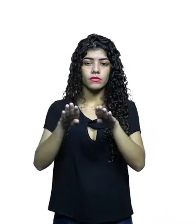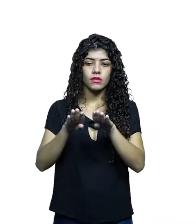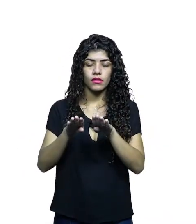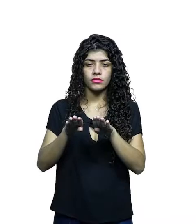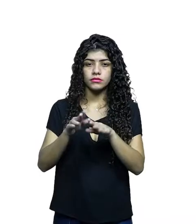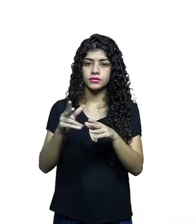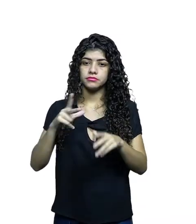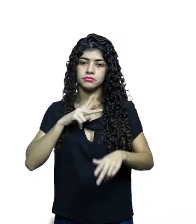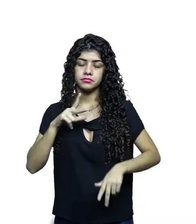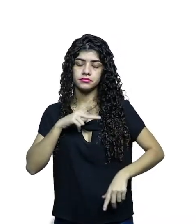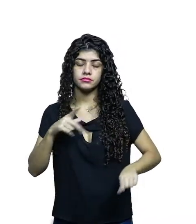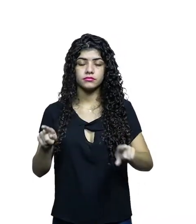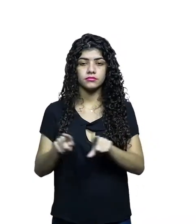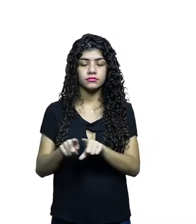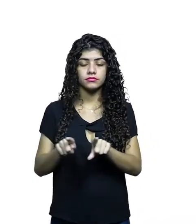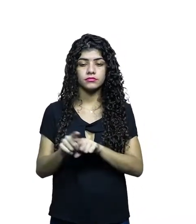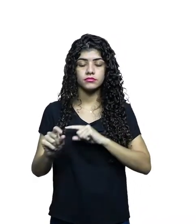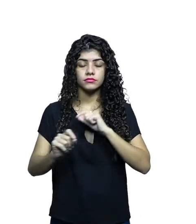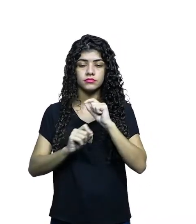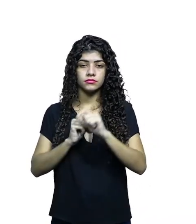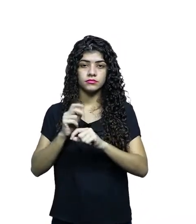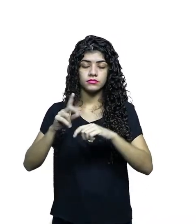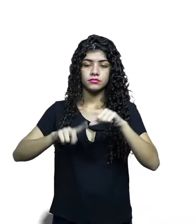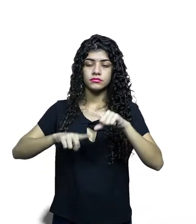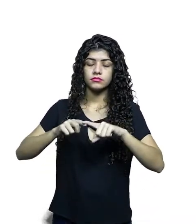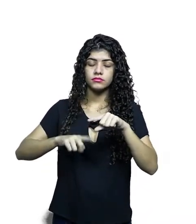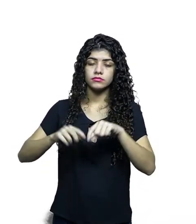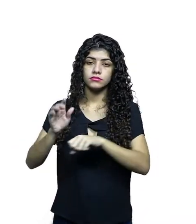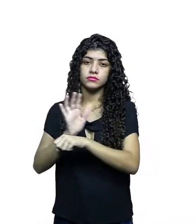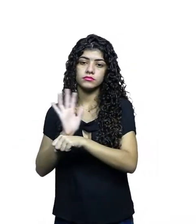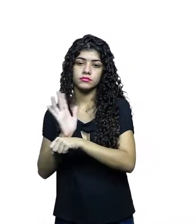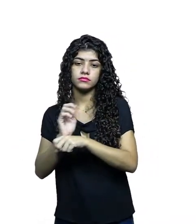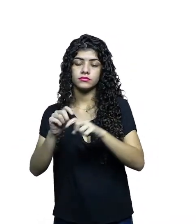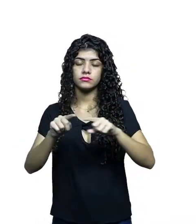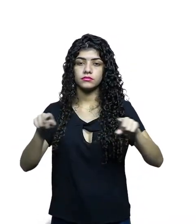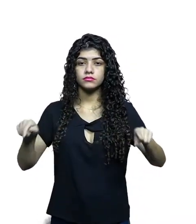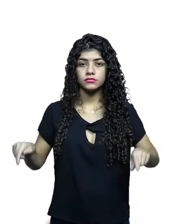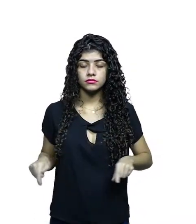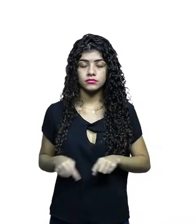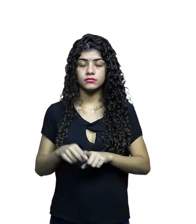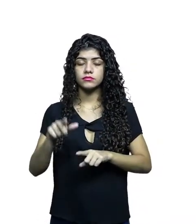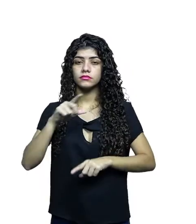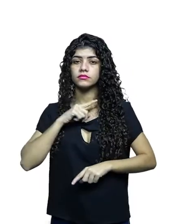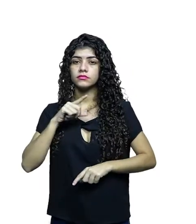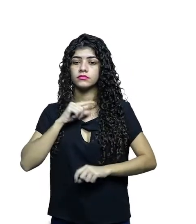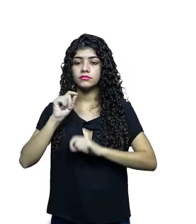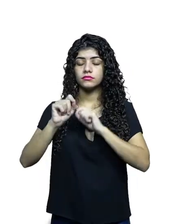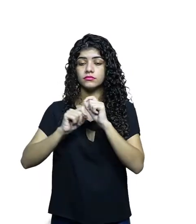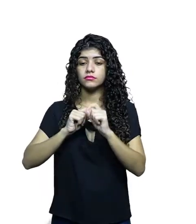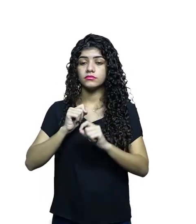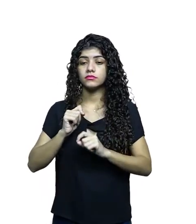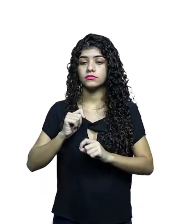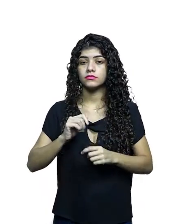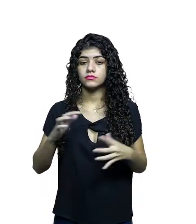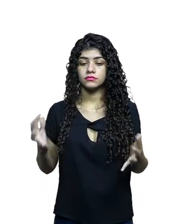TVs fechadas e até mesmo produtos que vão para as salas de cinema, eles possuem mecanismos de